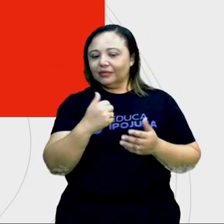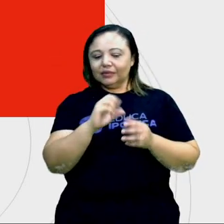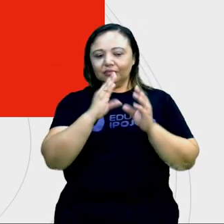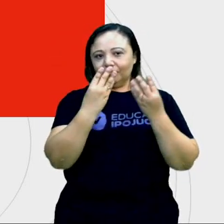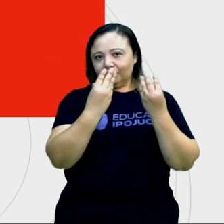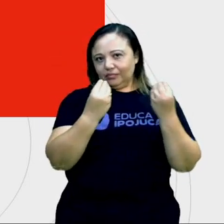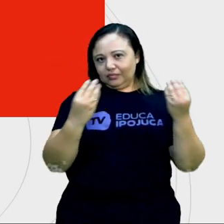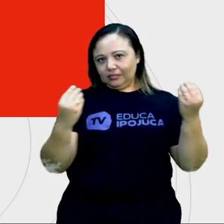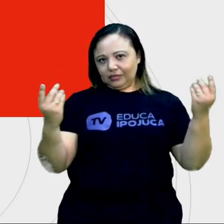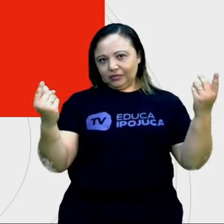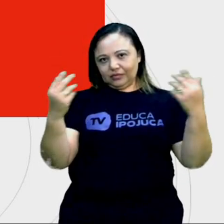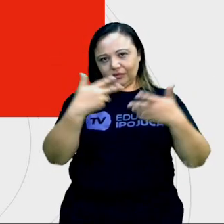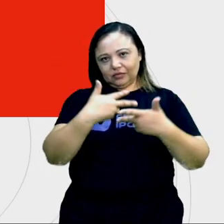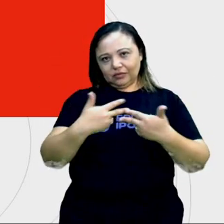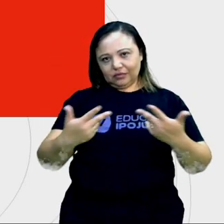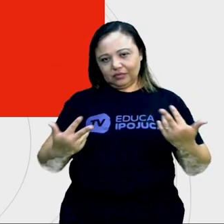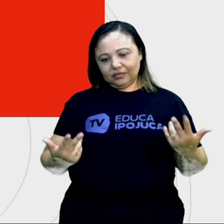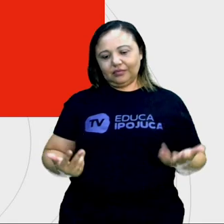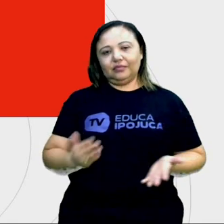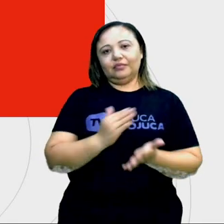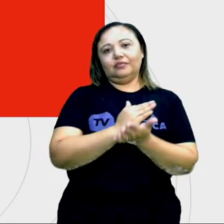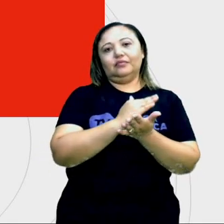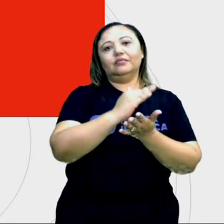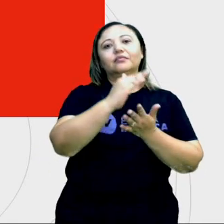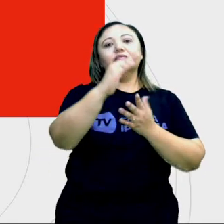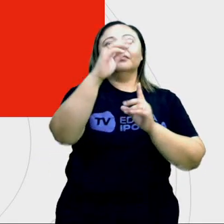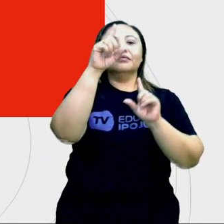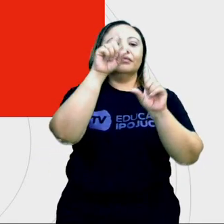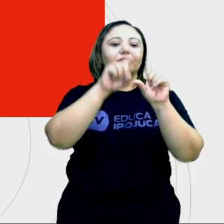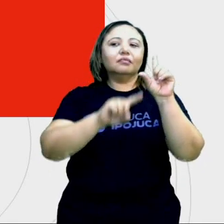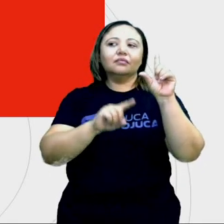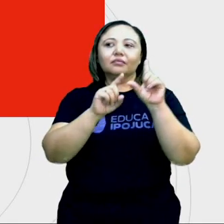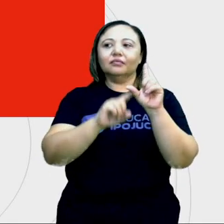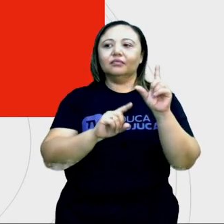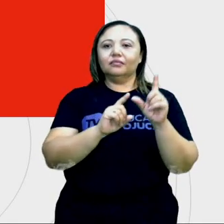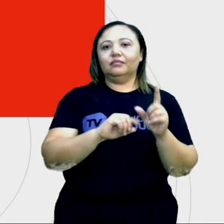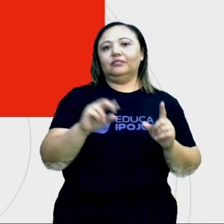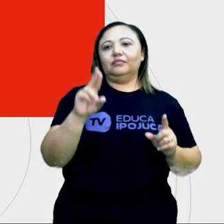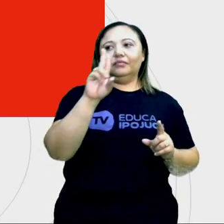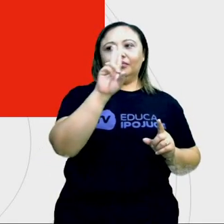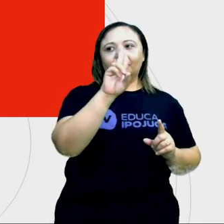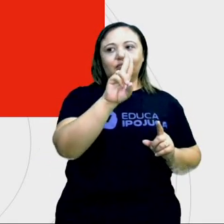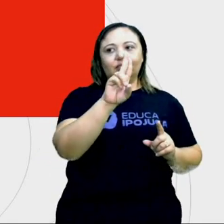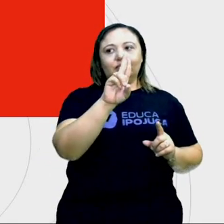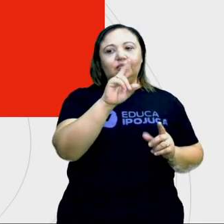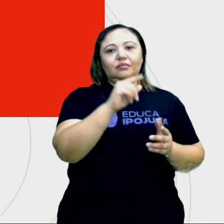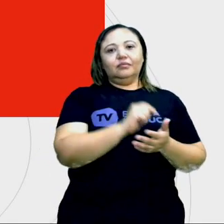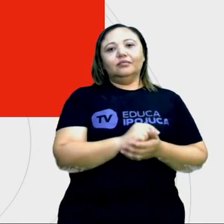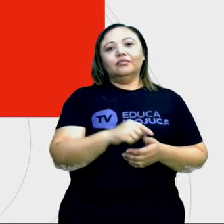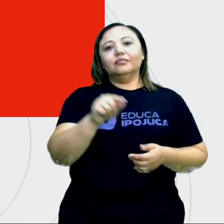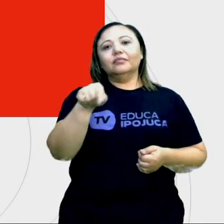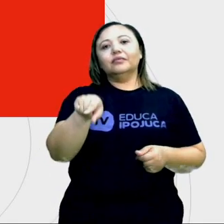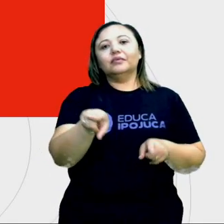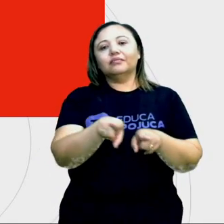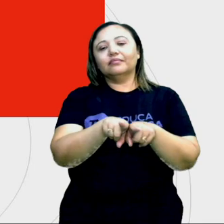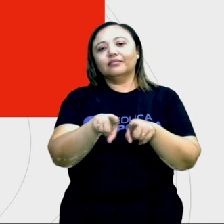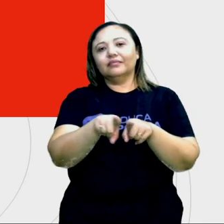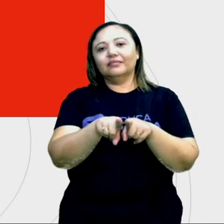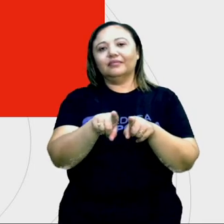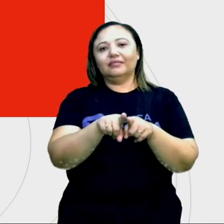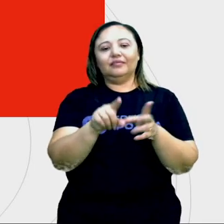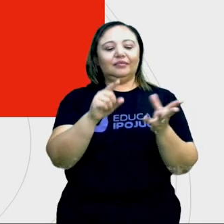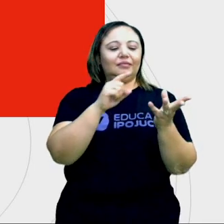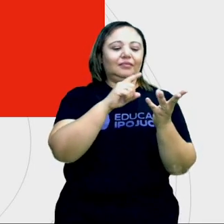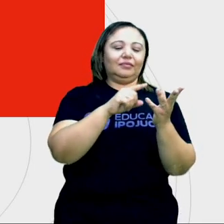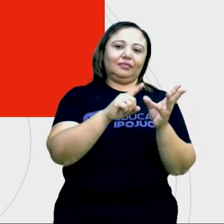monte de coisas que se inicia com essa letrinha, que é a letrinha U. E ela também é